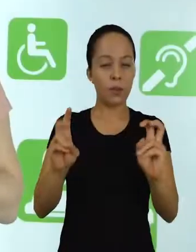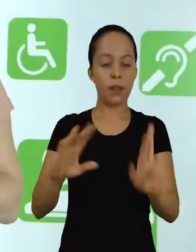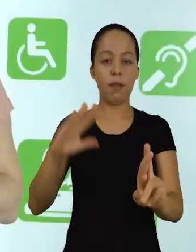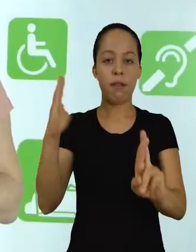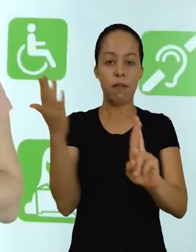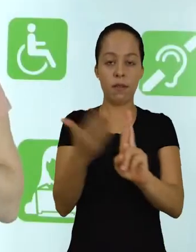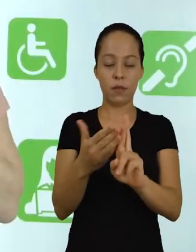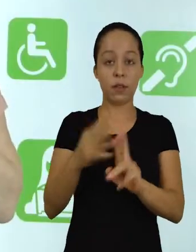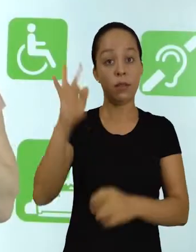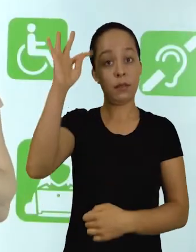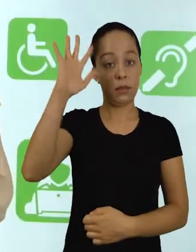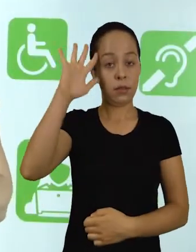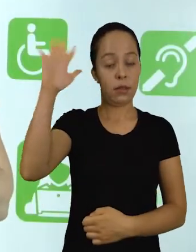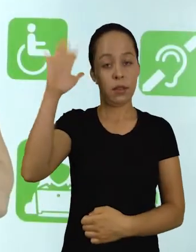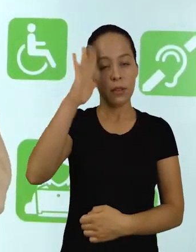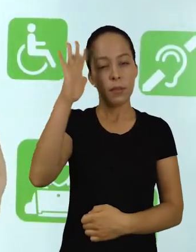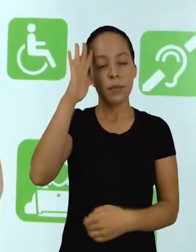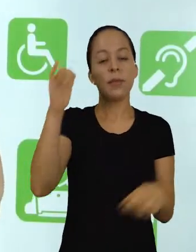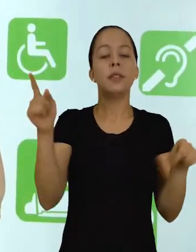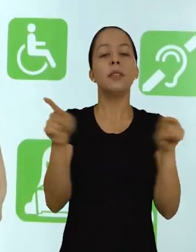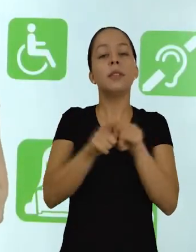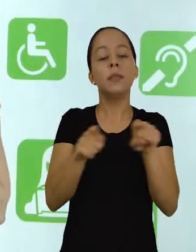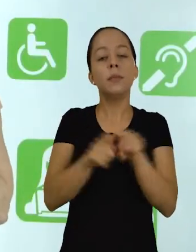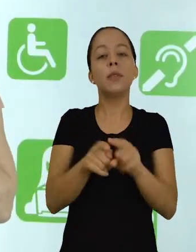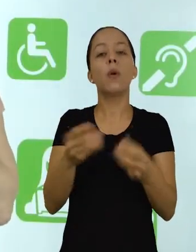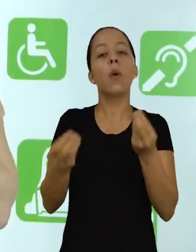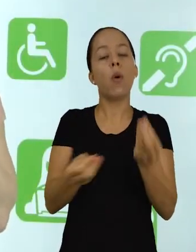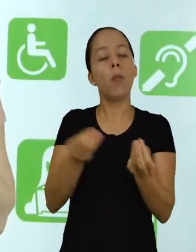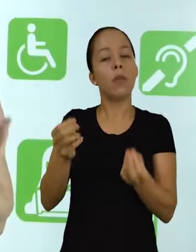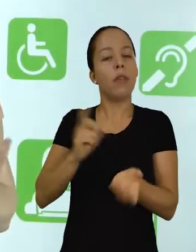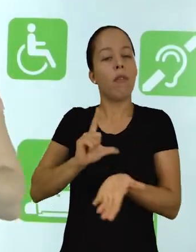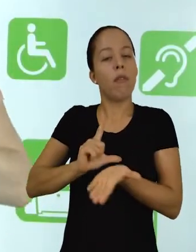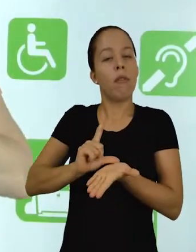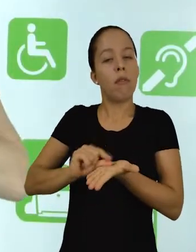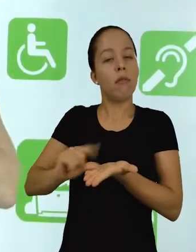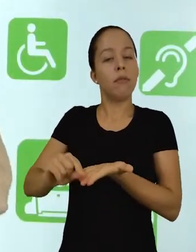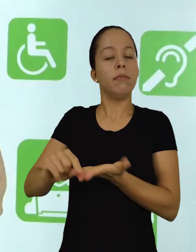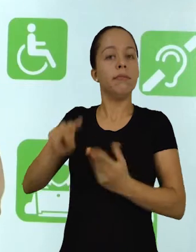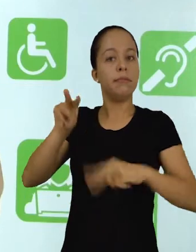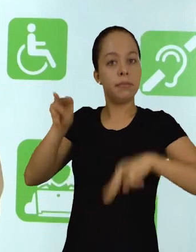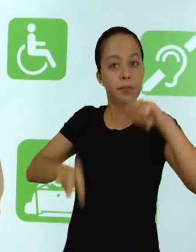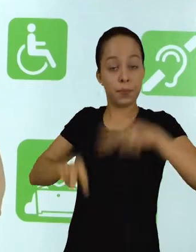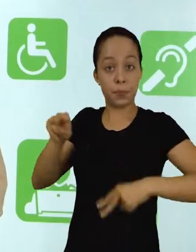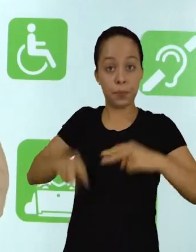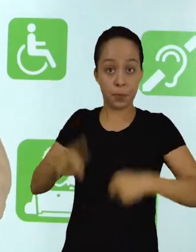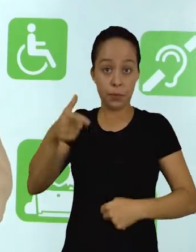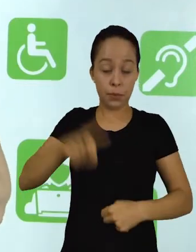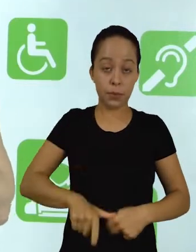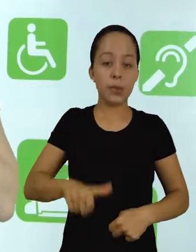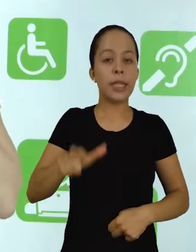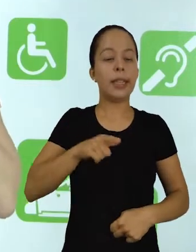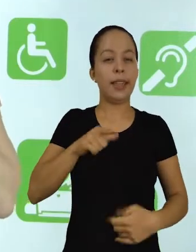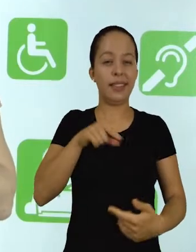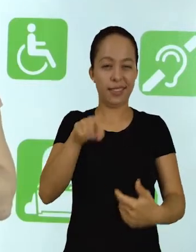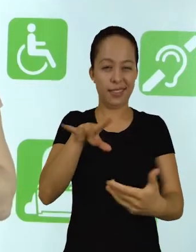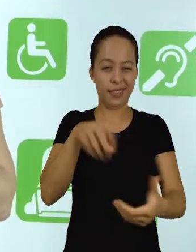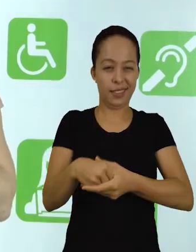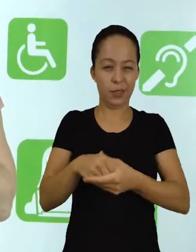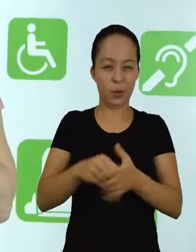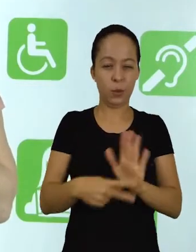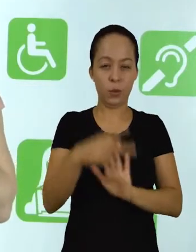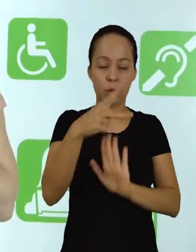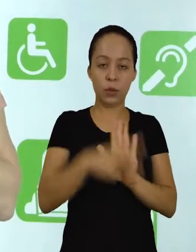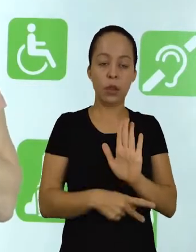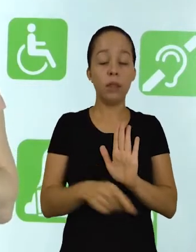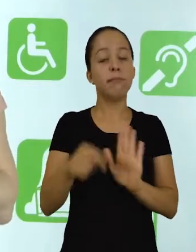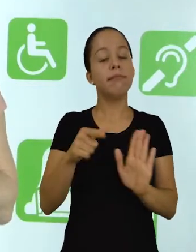Em relação ao referencial teórico, a revisão de literatura, essa parte do projeto